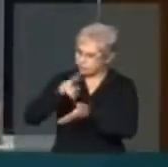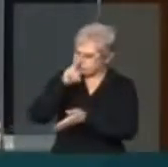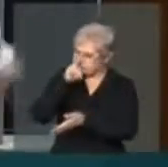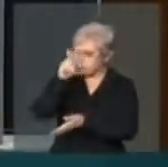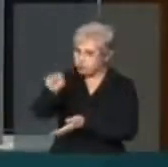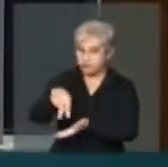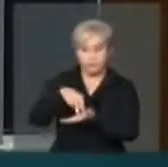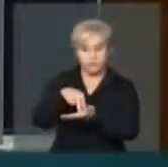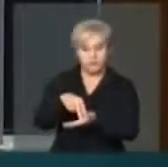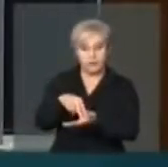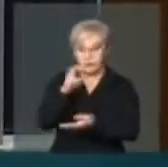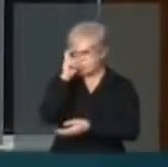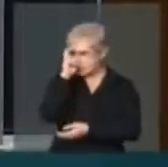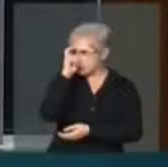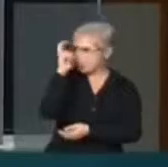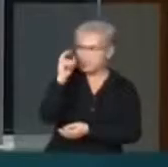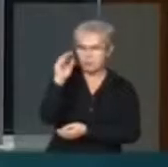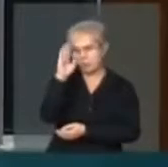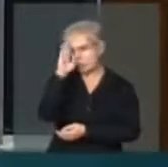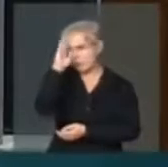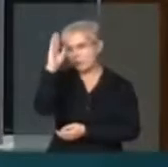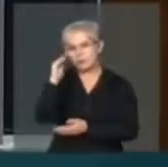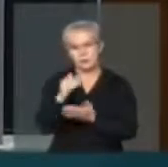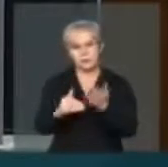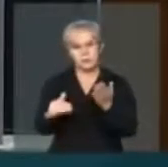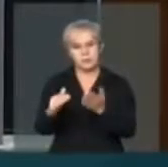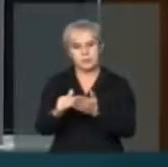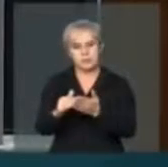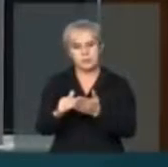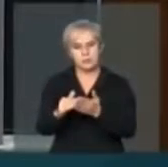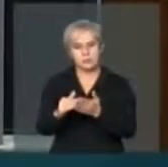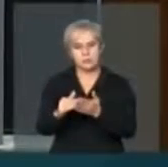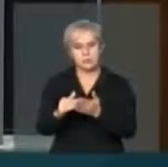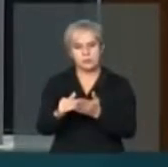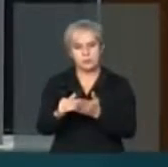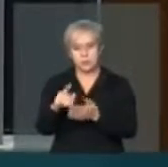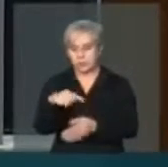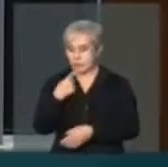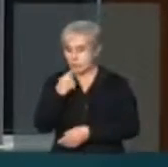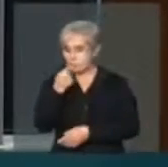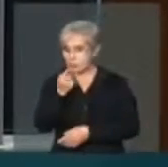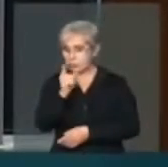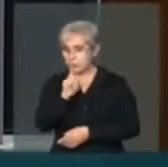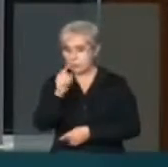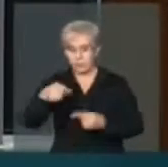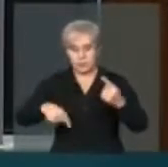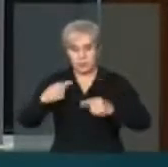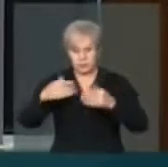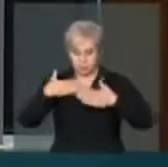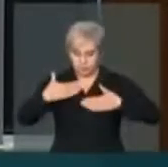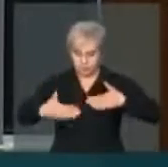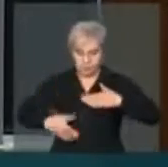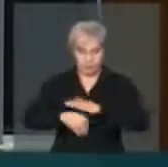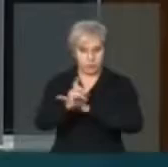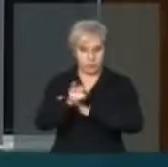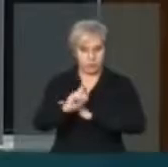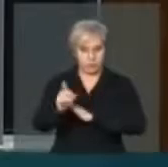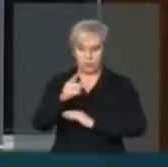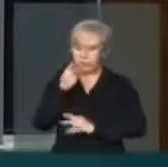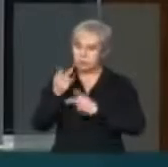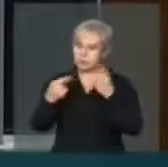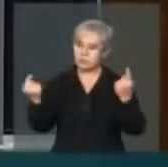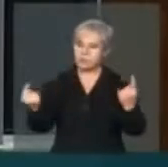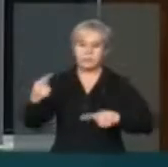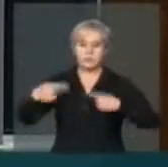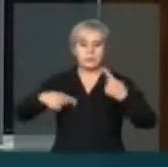exercício, capacidade intelectual, acima de tudo, nós não estamos aqui discutindo renovação física. Nós estamos aqui discutindo, acima